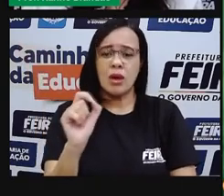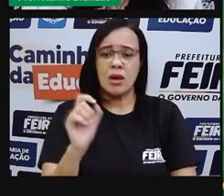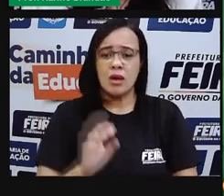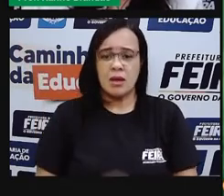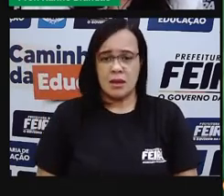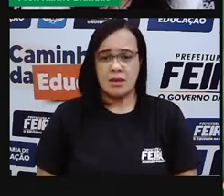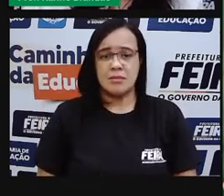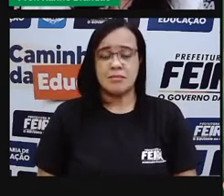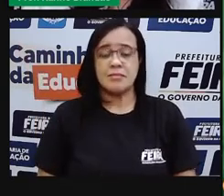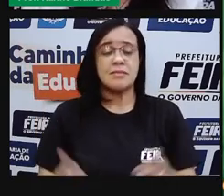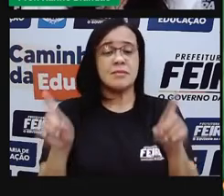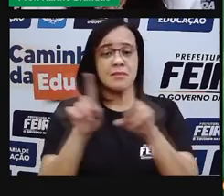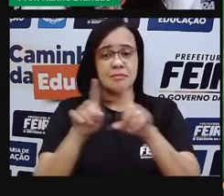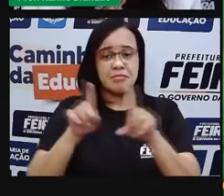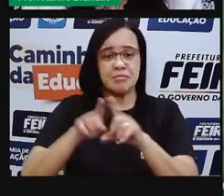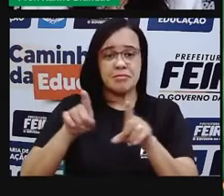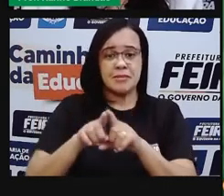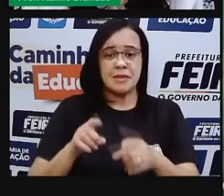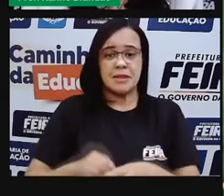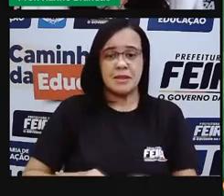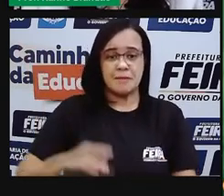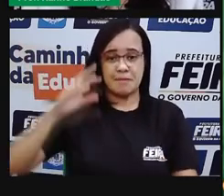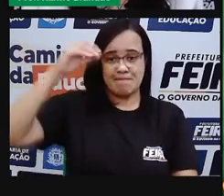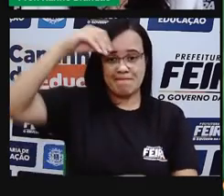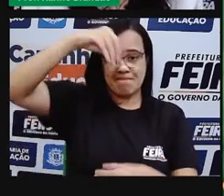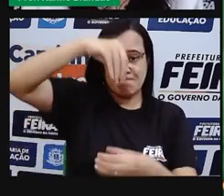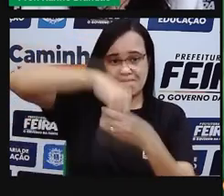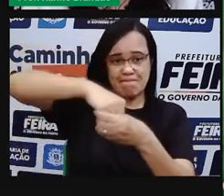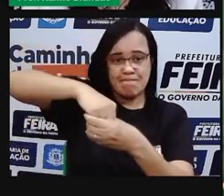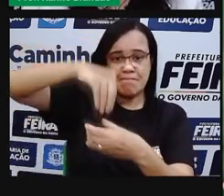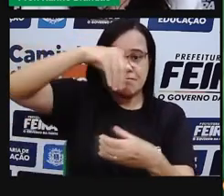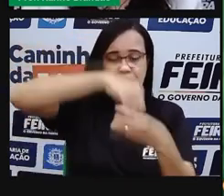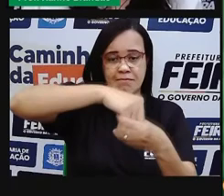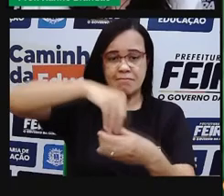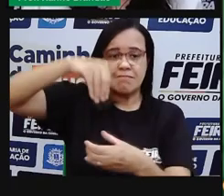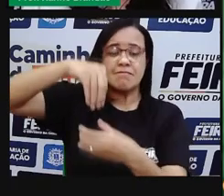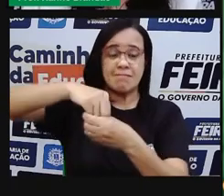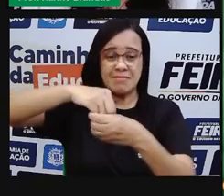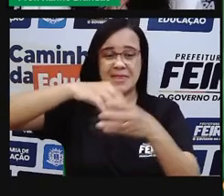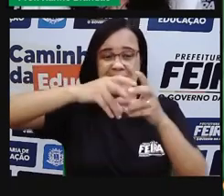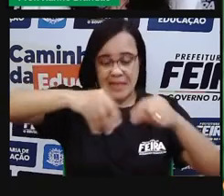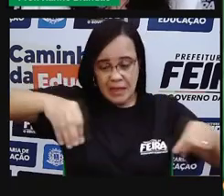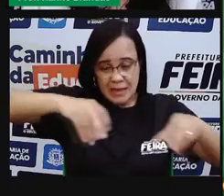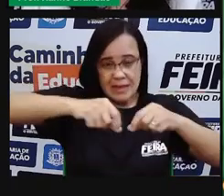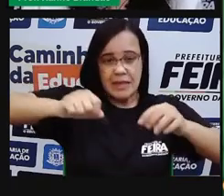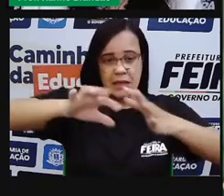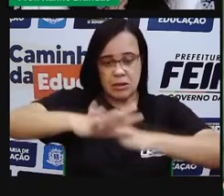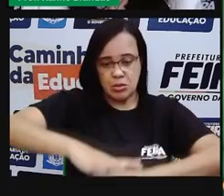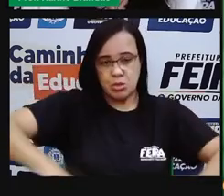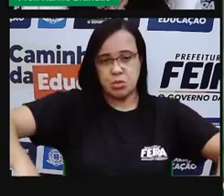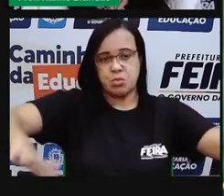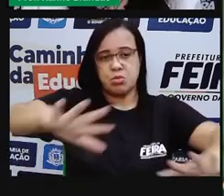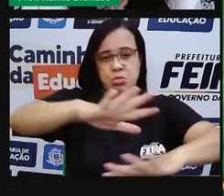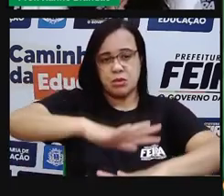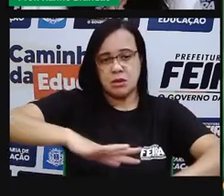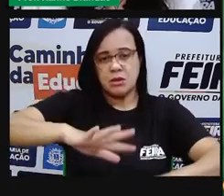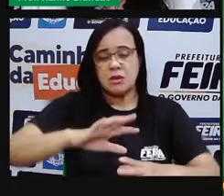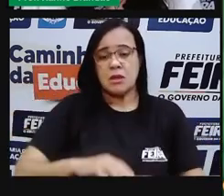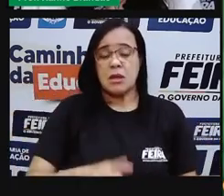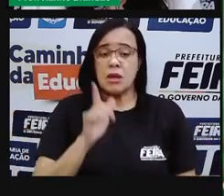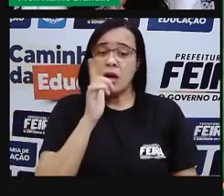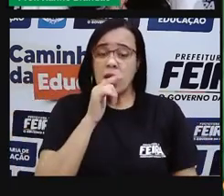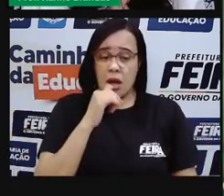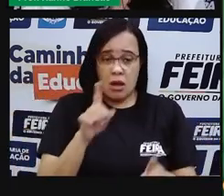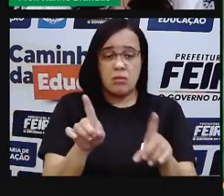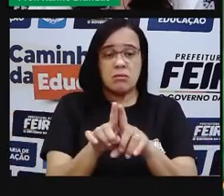infiltrada. Ou seja, ela vai infiltrar os nossos solos, certo? E essa água,